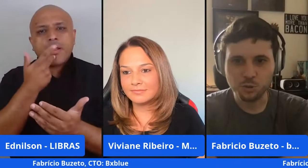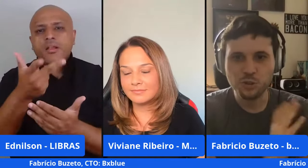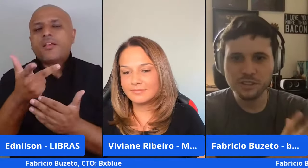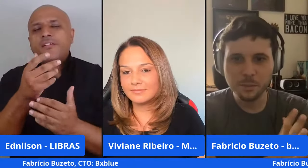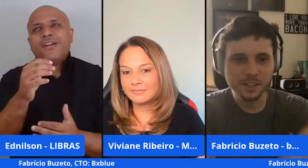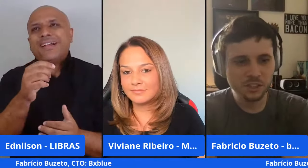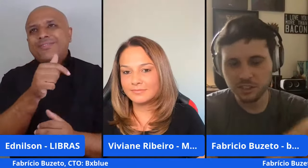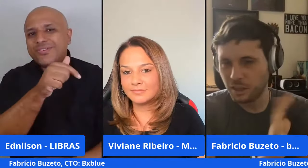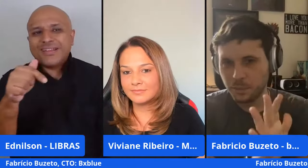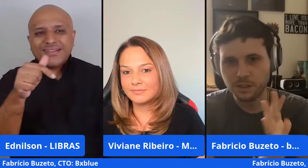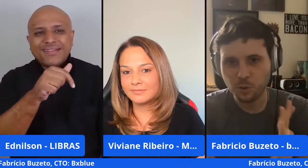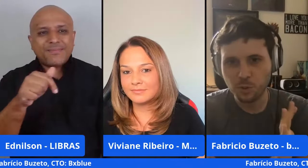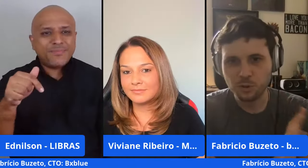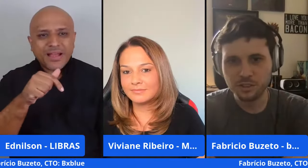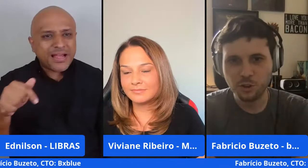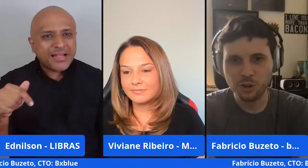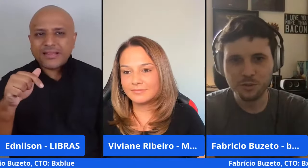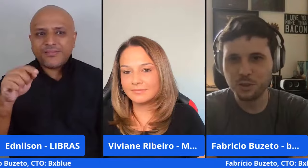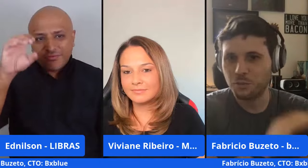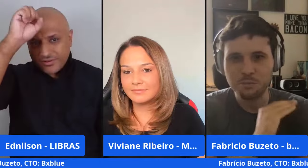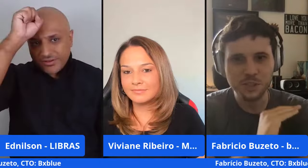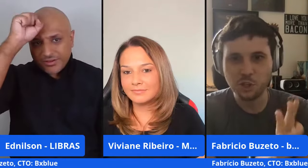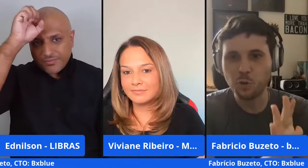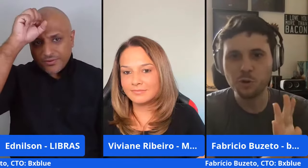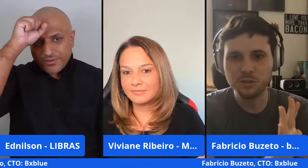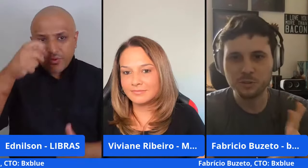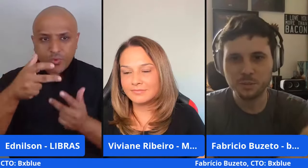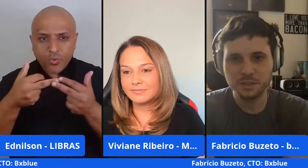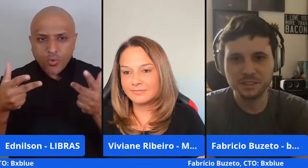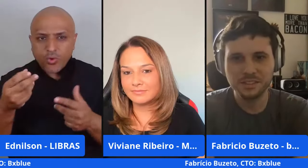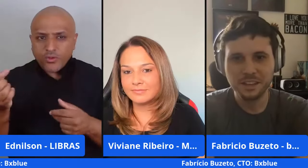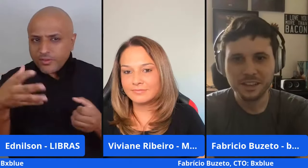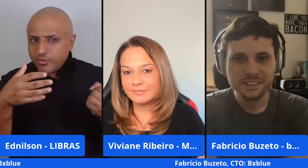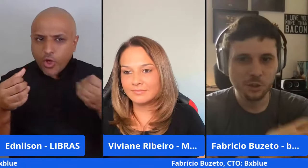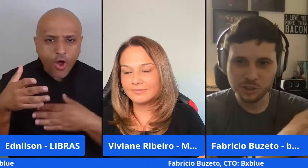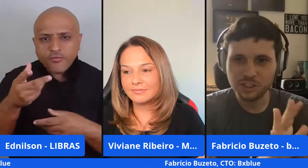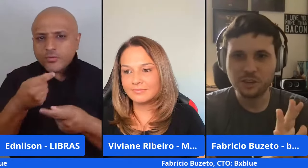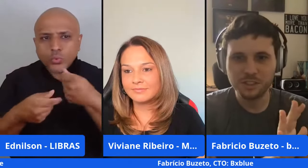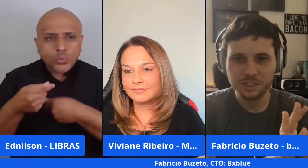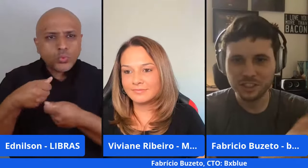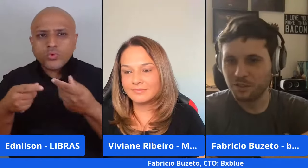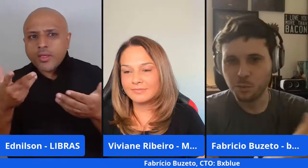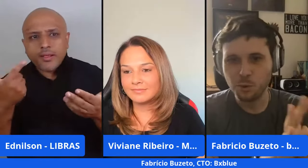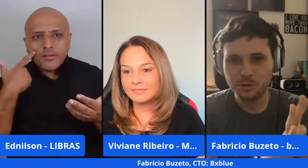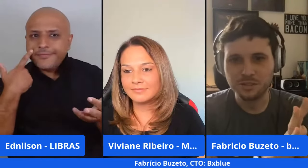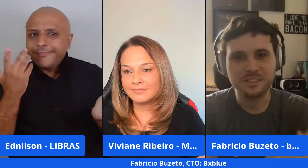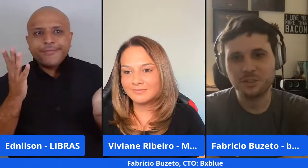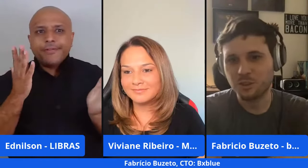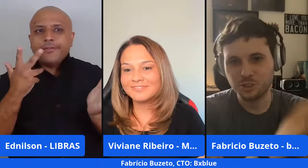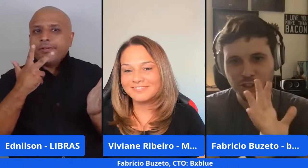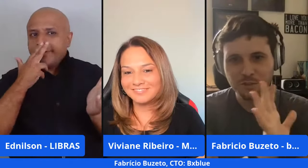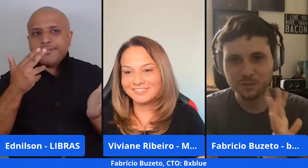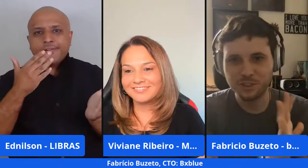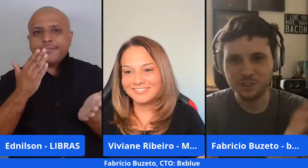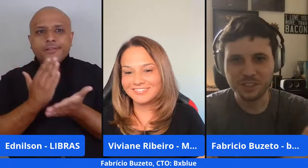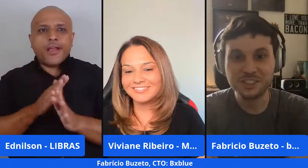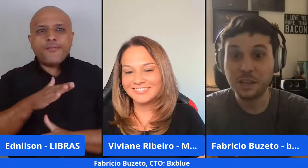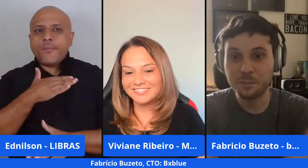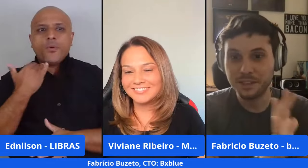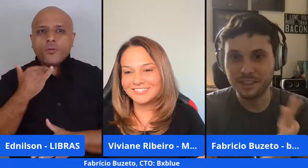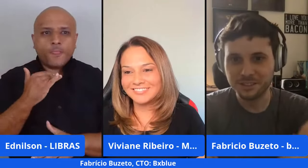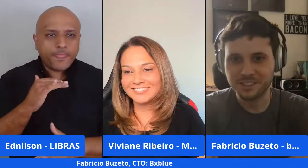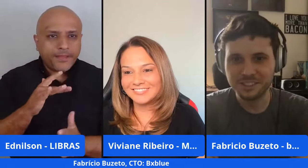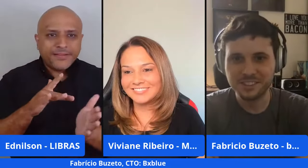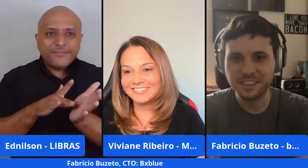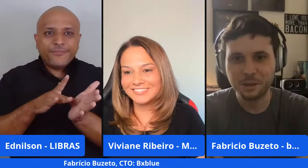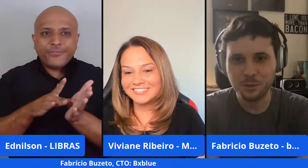semanal então toda semana a gente tinha que estar aprendendo alguma coisa nova mexendo alguma coisa no business senão a gente achava que a gente já estava morto então a gente só estava fingindo que a